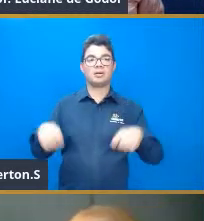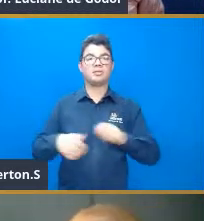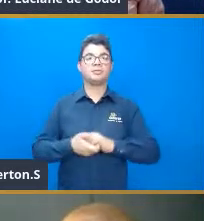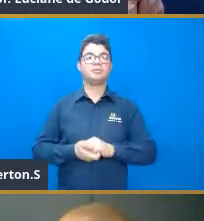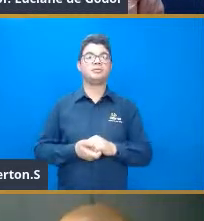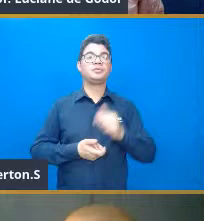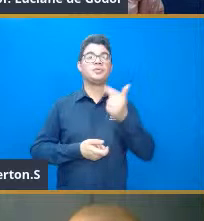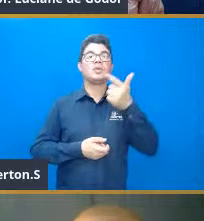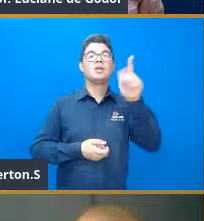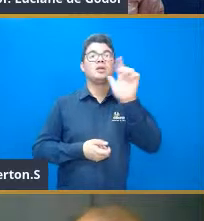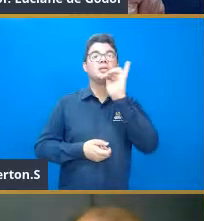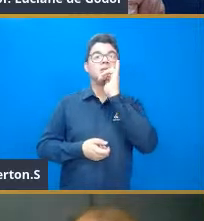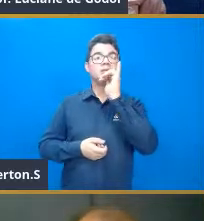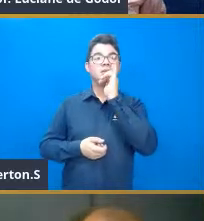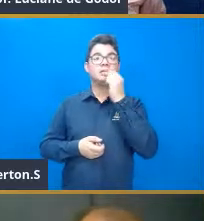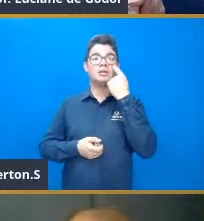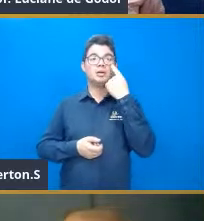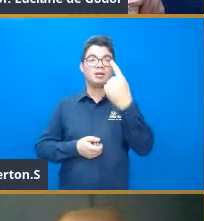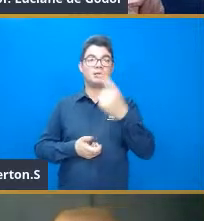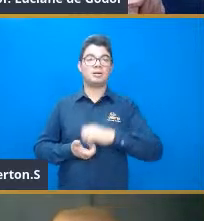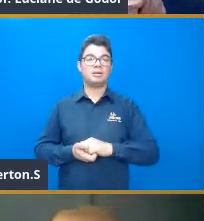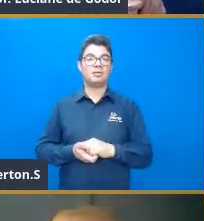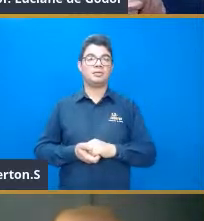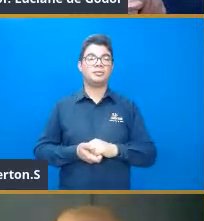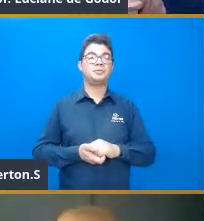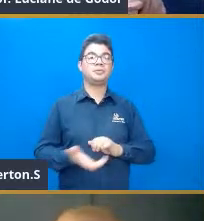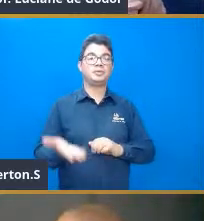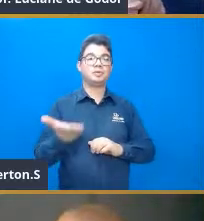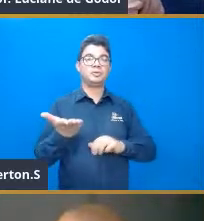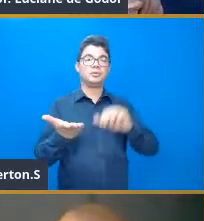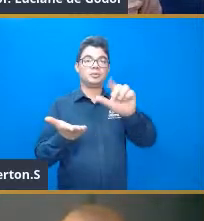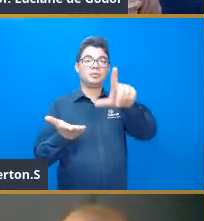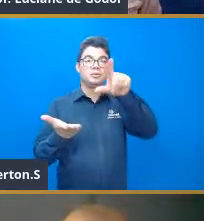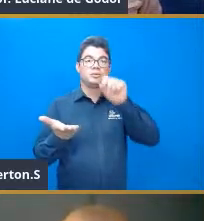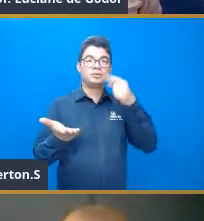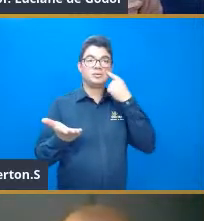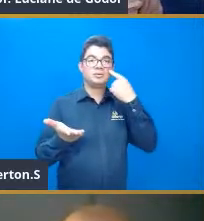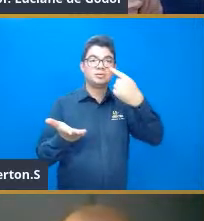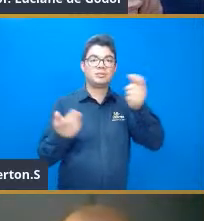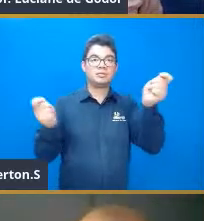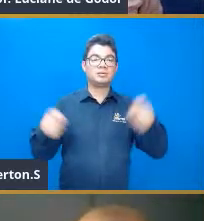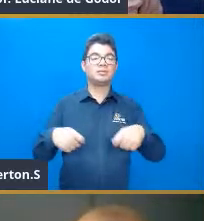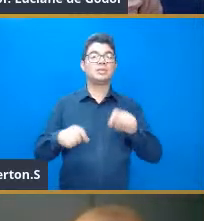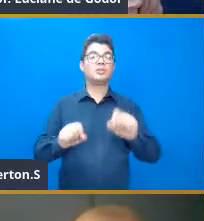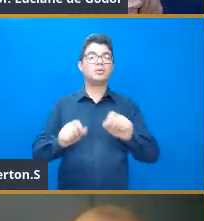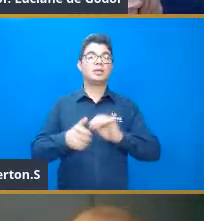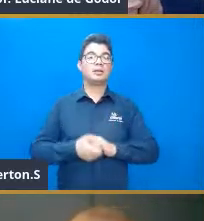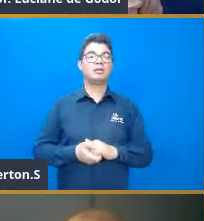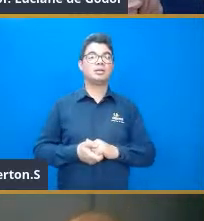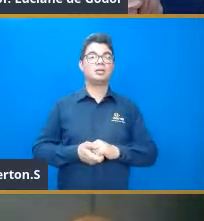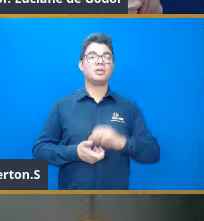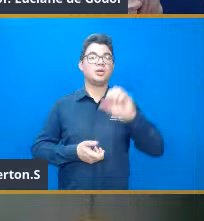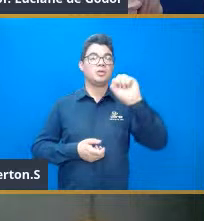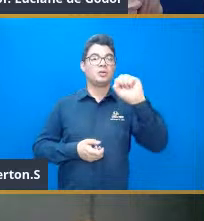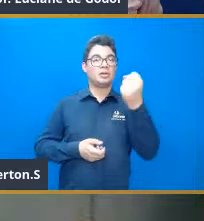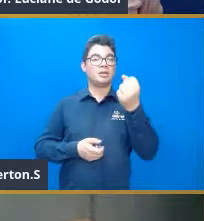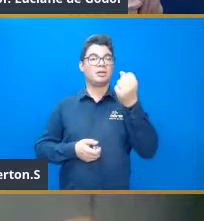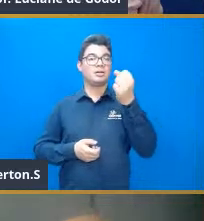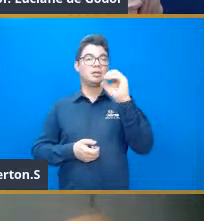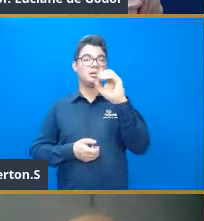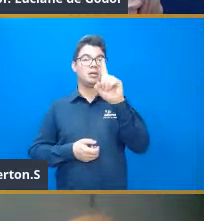Outro exemplo, crescimento populacional, e foi escolhido aqui essa variação do México, né, de 80, 86, porque